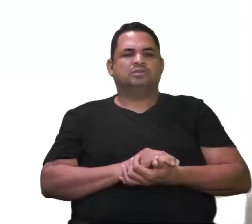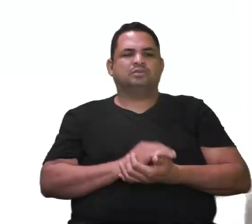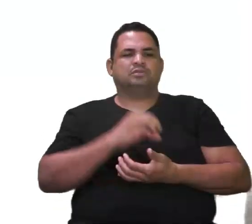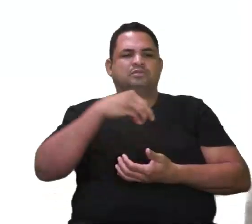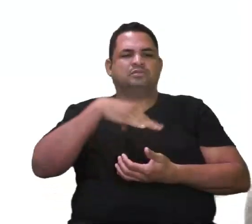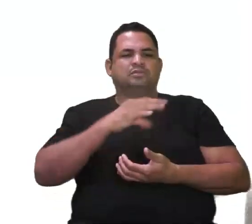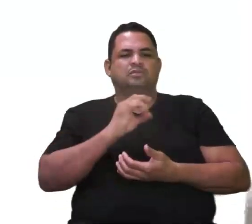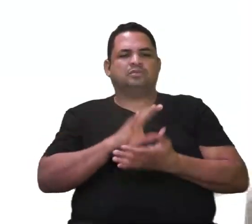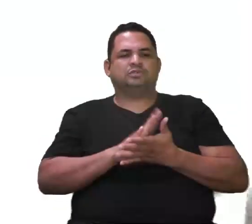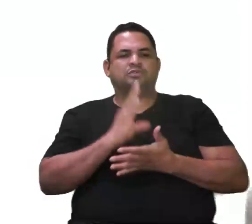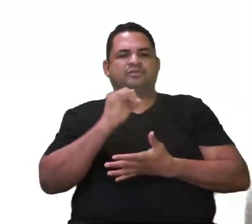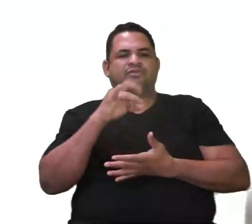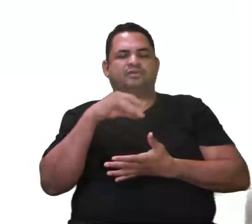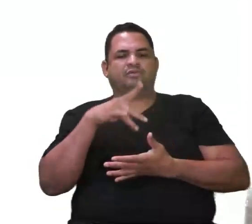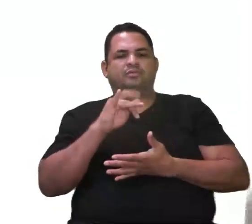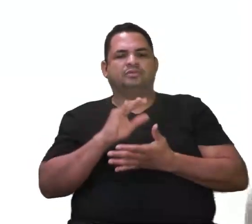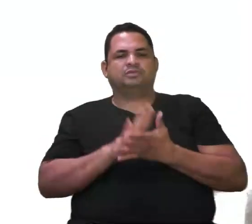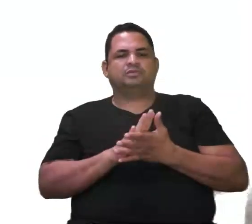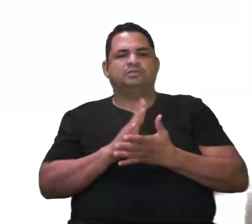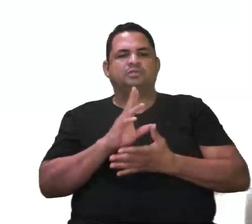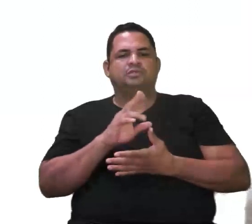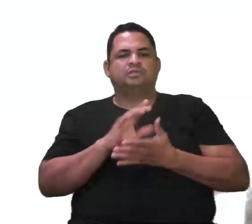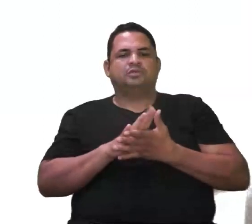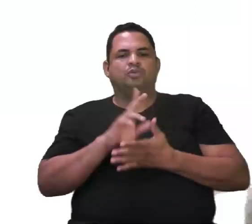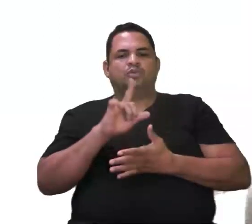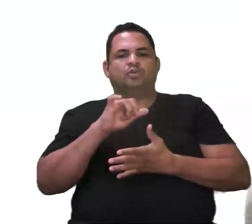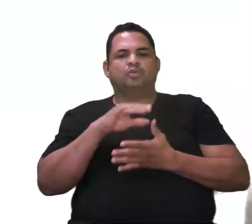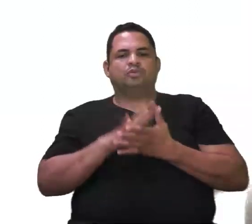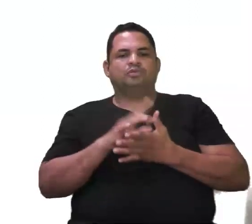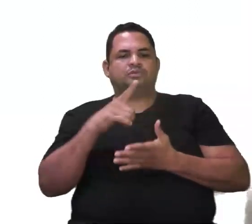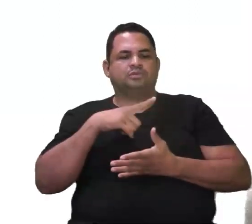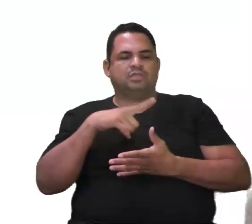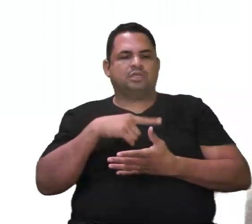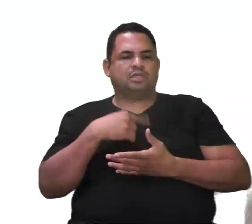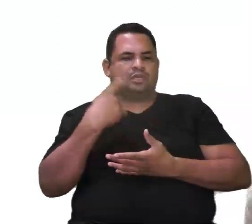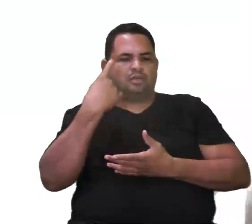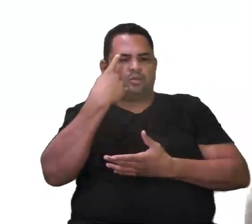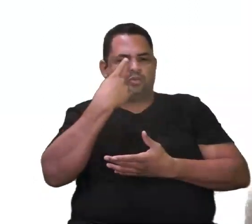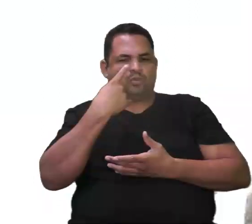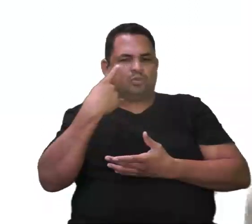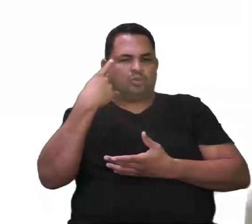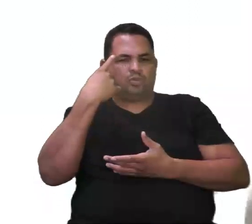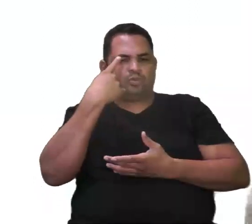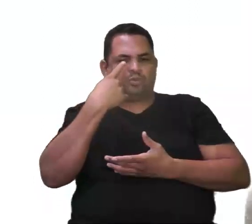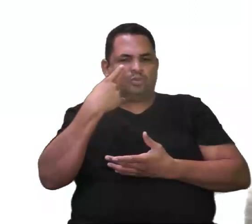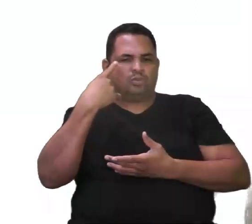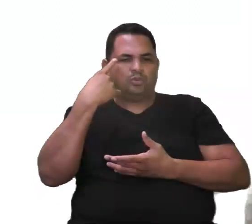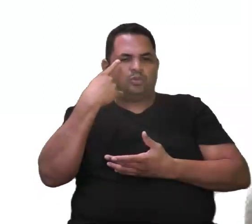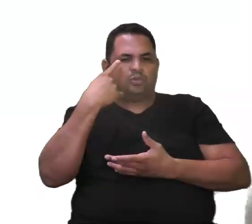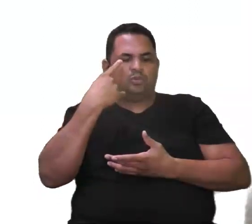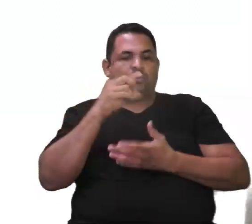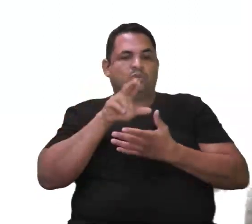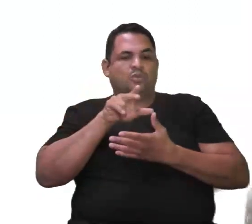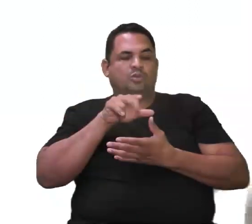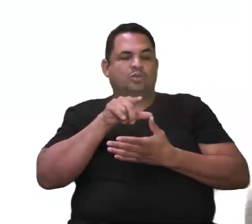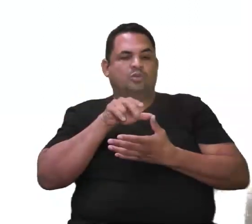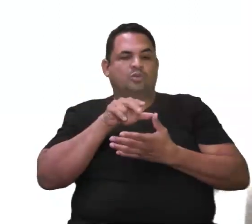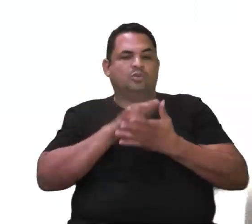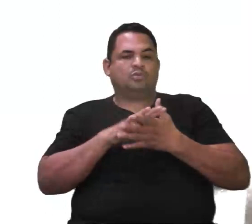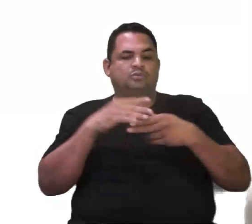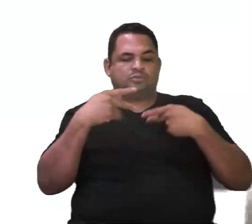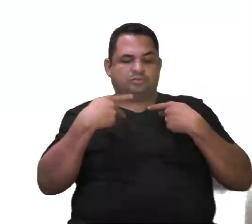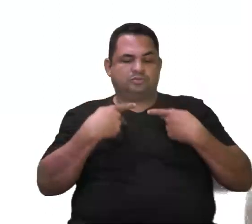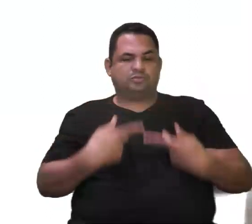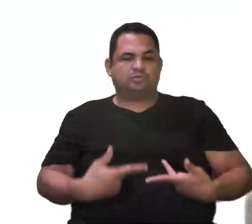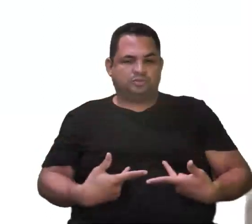Olhos, cefalópodes, no caso, as lulas, que possuem olhos semelhantes aos